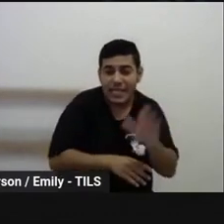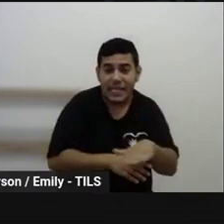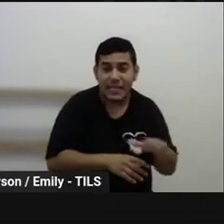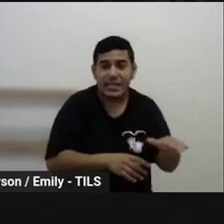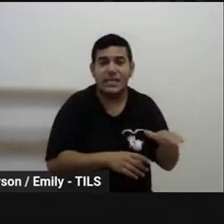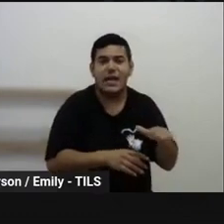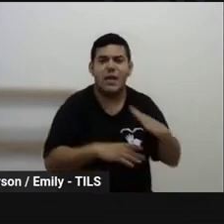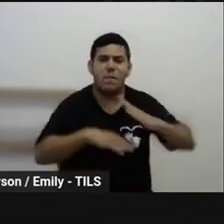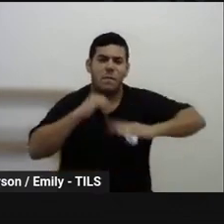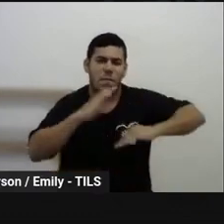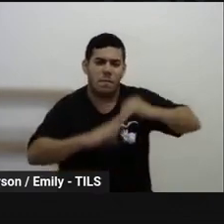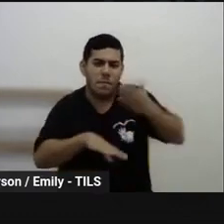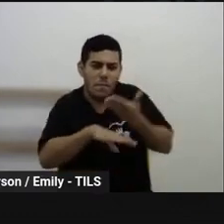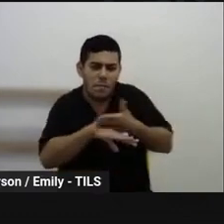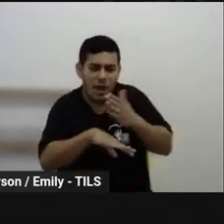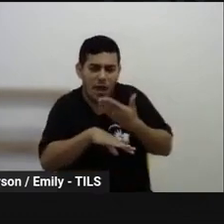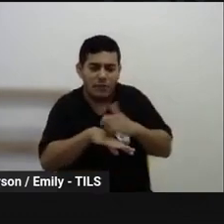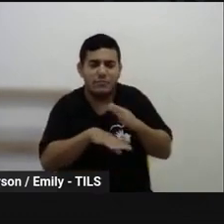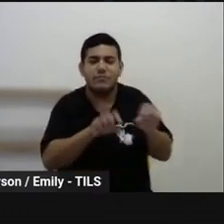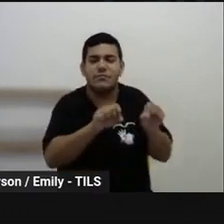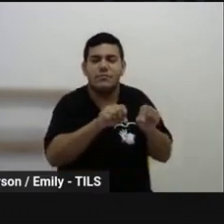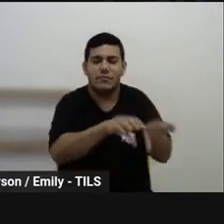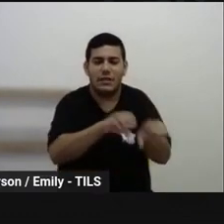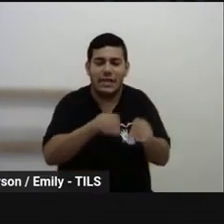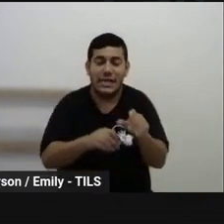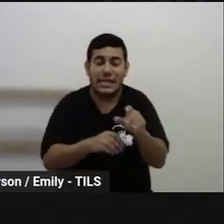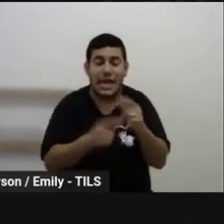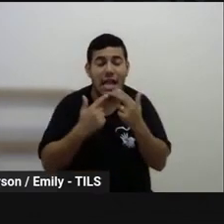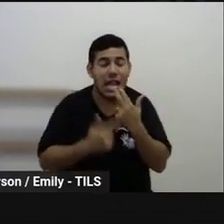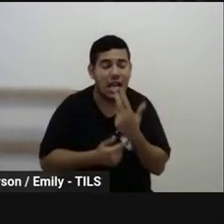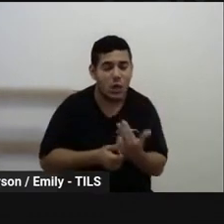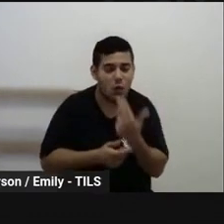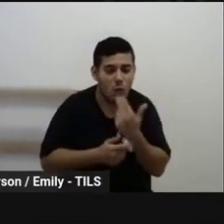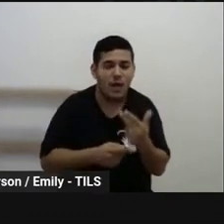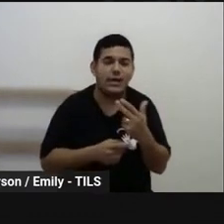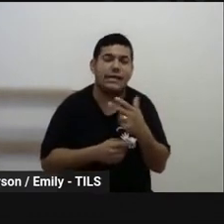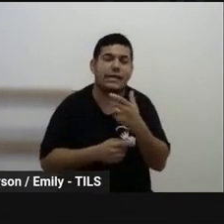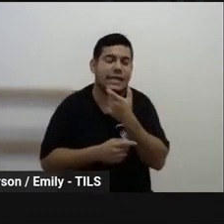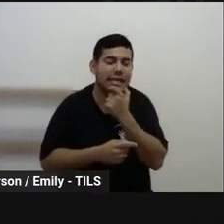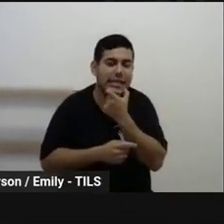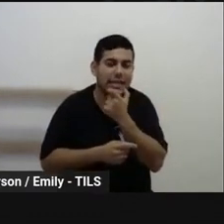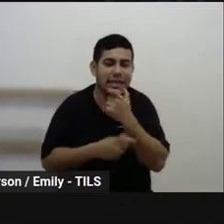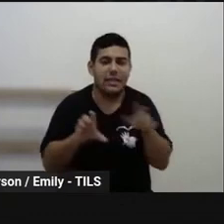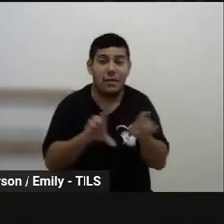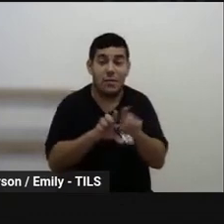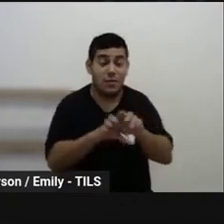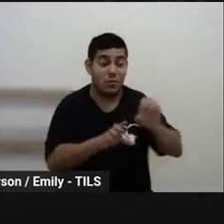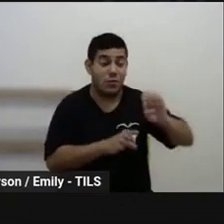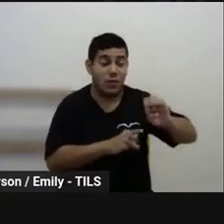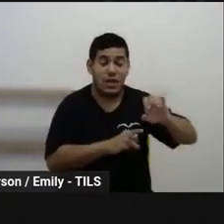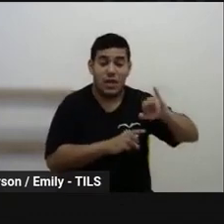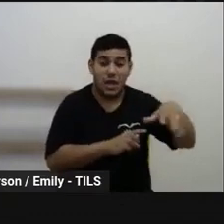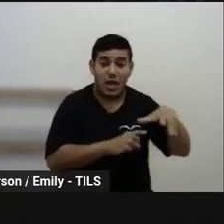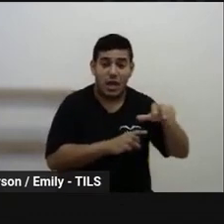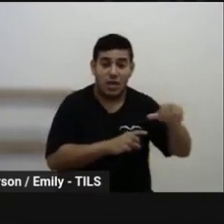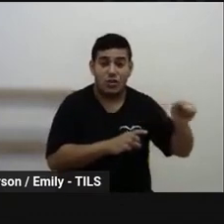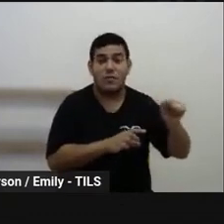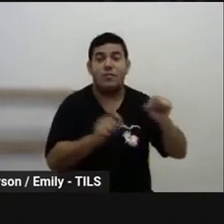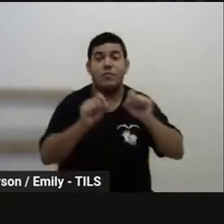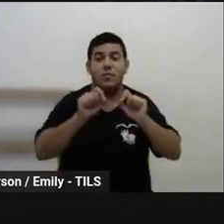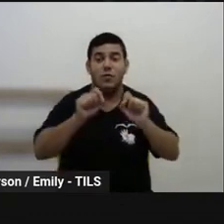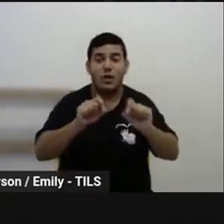práticas educacionais em língua inglesa. E para a EJA será ofertado a formação